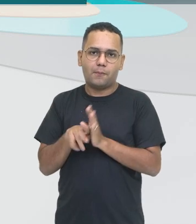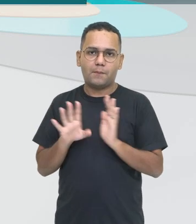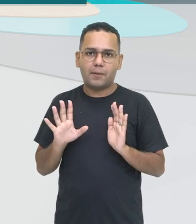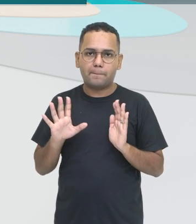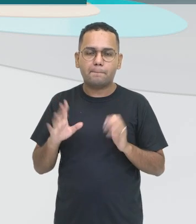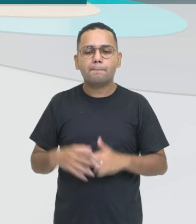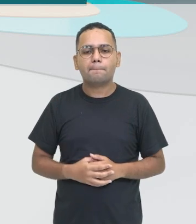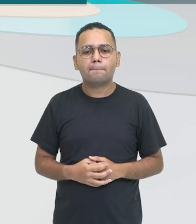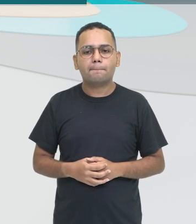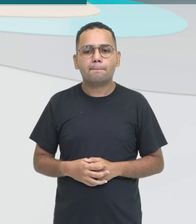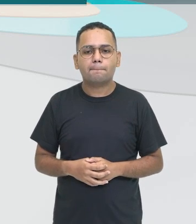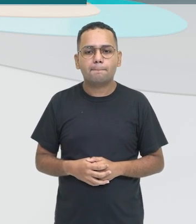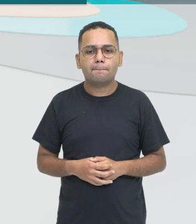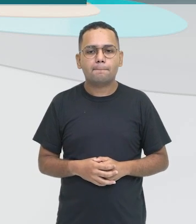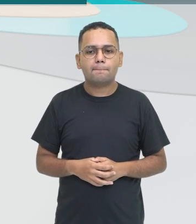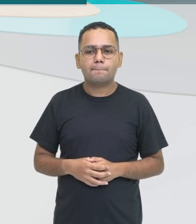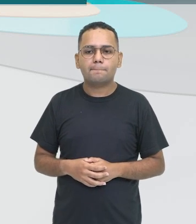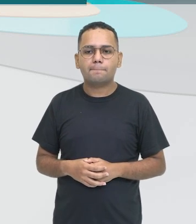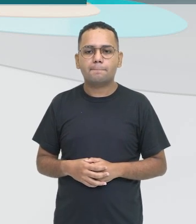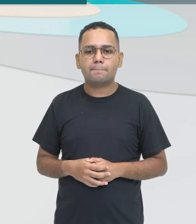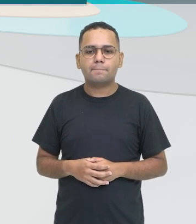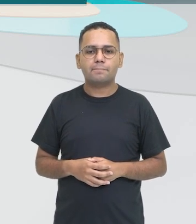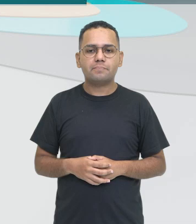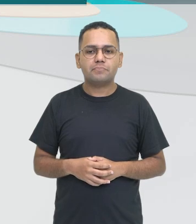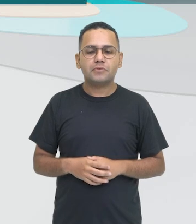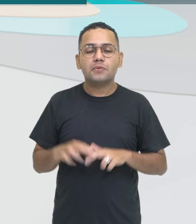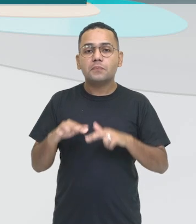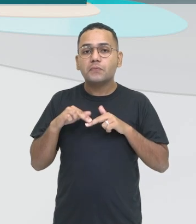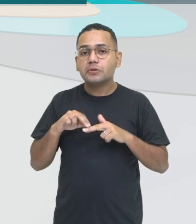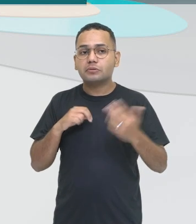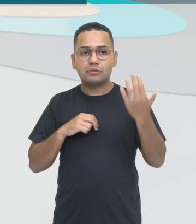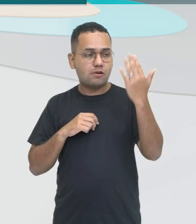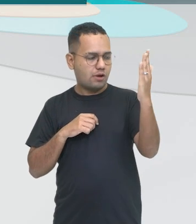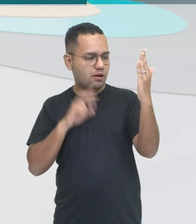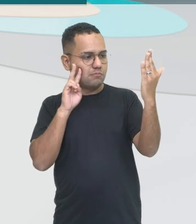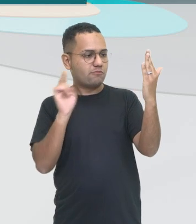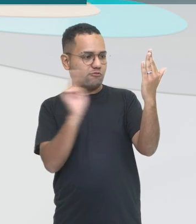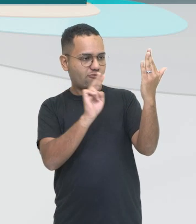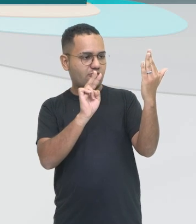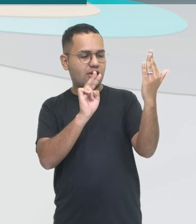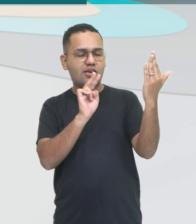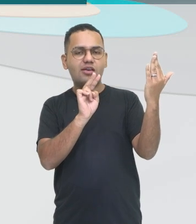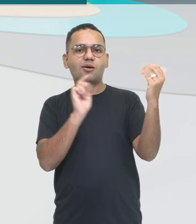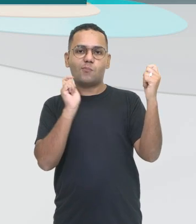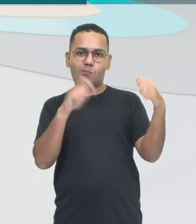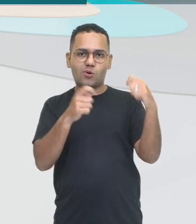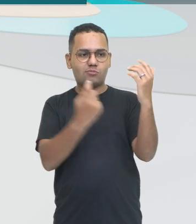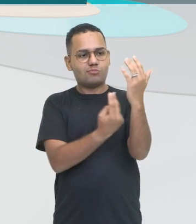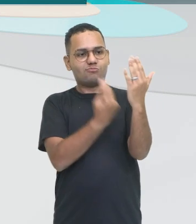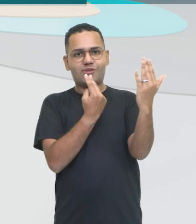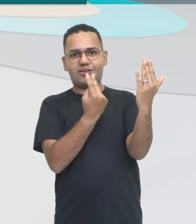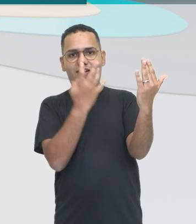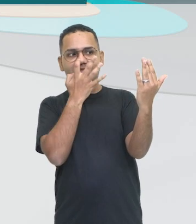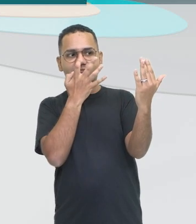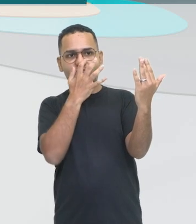por ele. Daí a ideia de reflexo. Olha-se no espelho, você vai ver, vai enxergar o reflexo. Tá certo? Então, pronomes